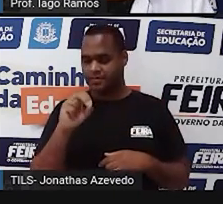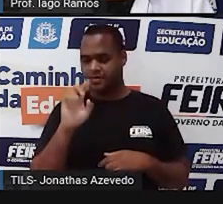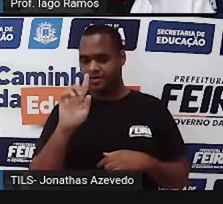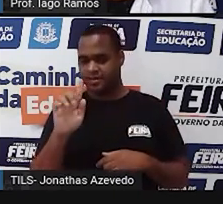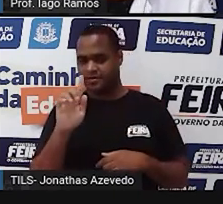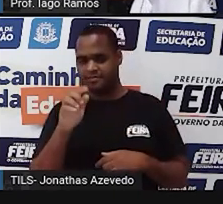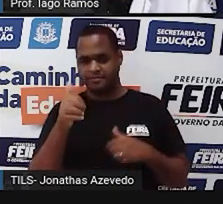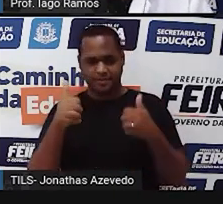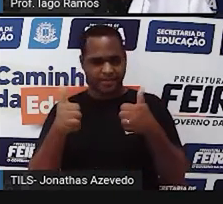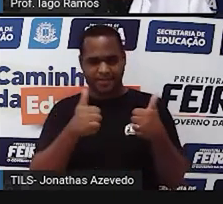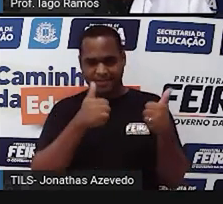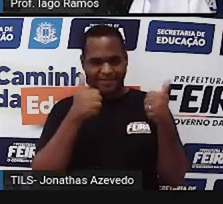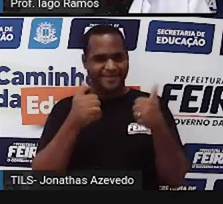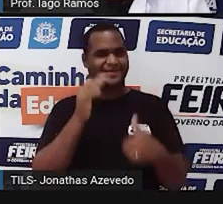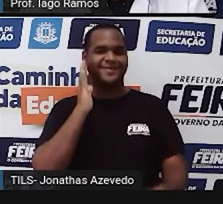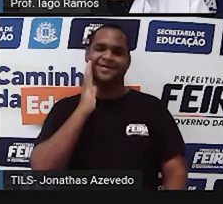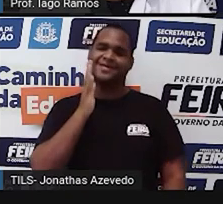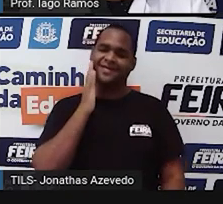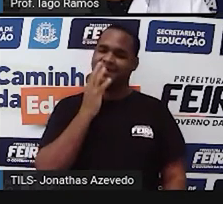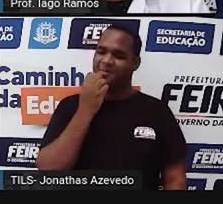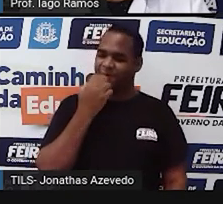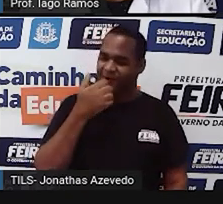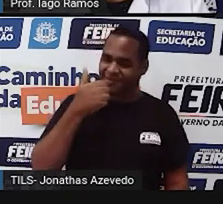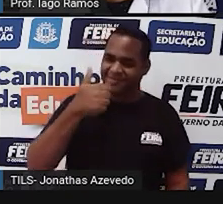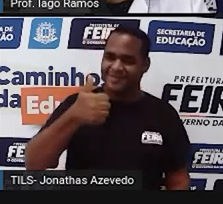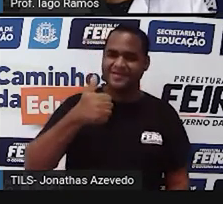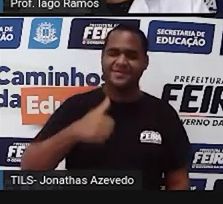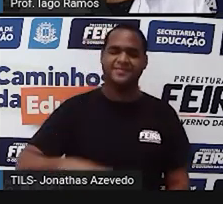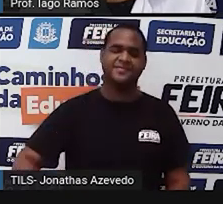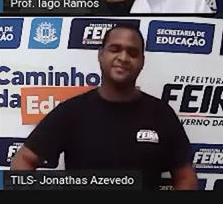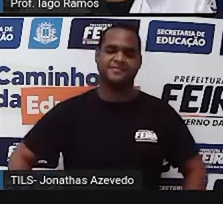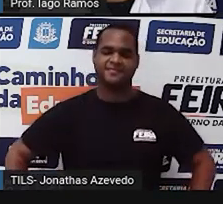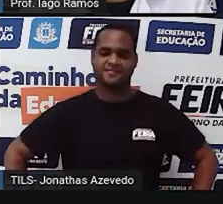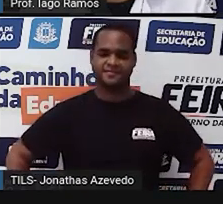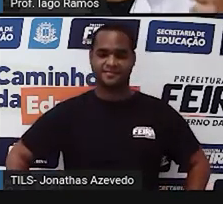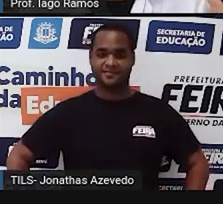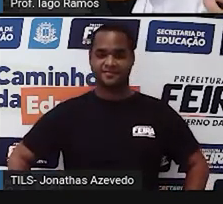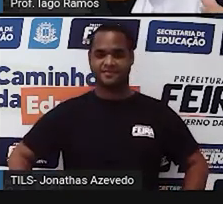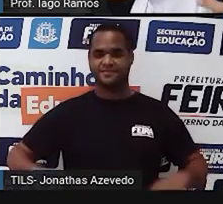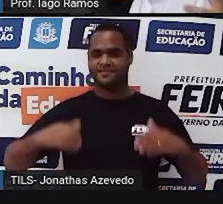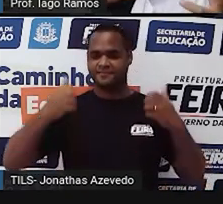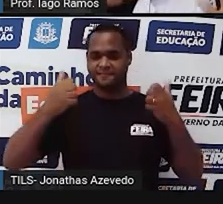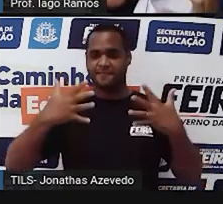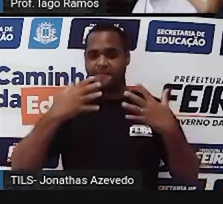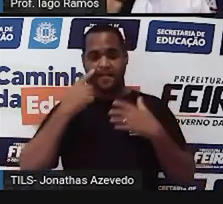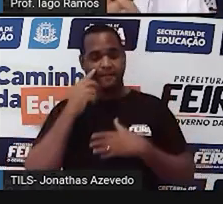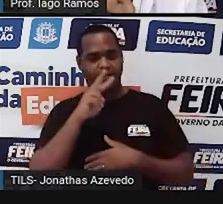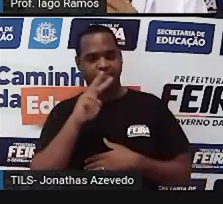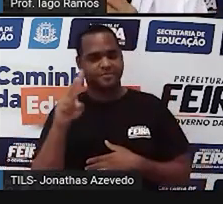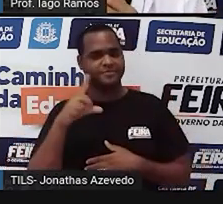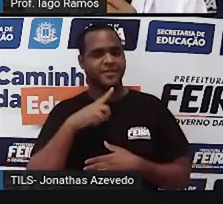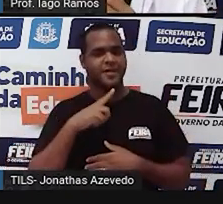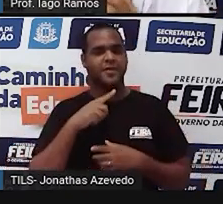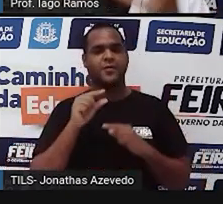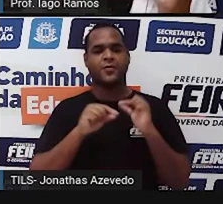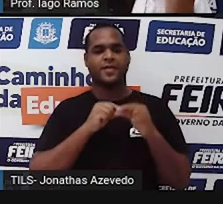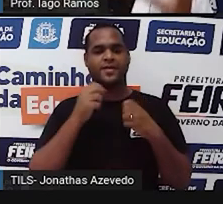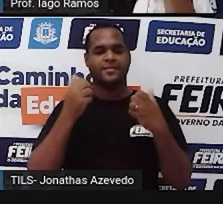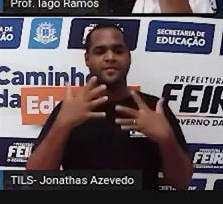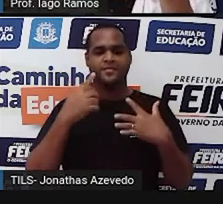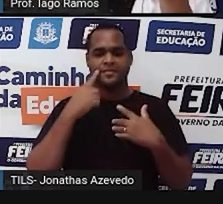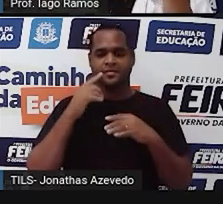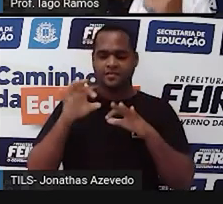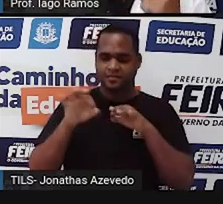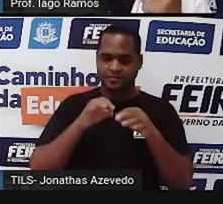Beleza? Que bacana a massa, né? Então veja só, né, o quanto esse